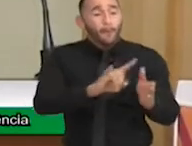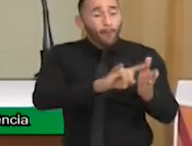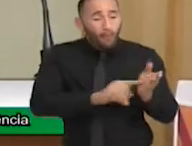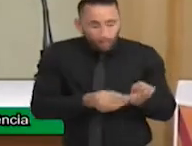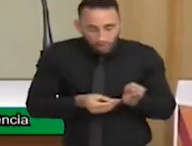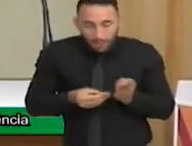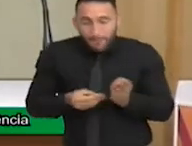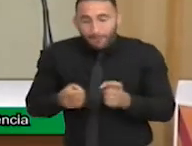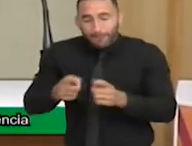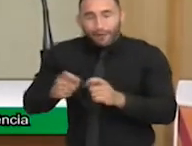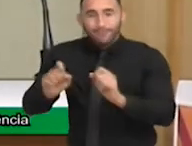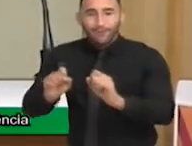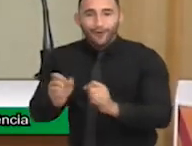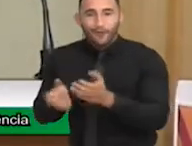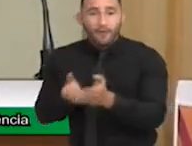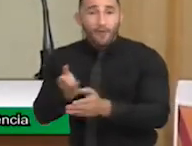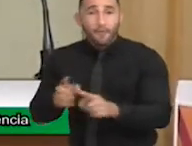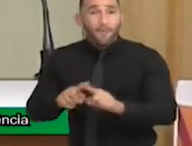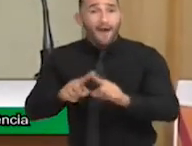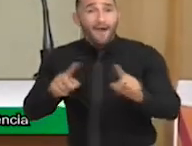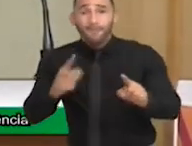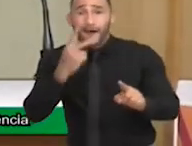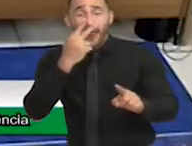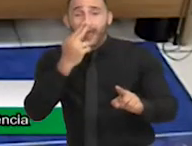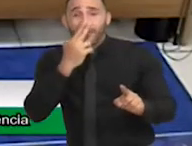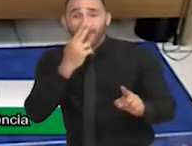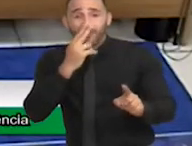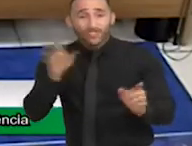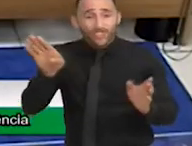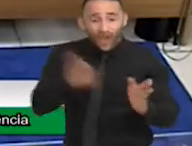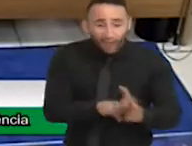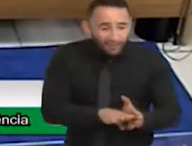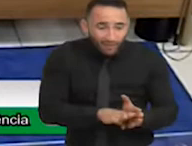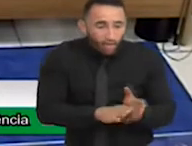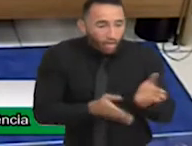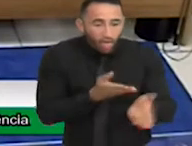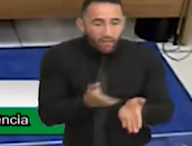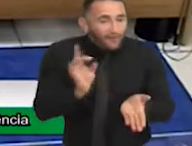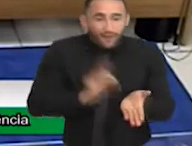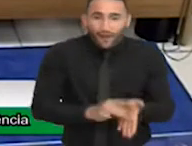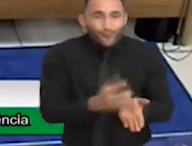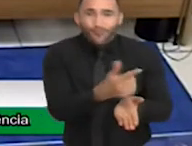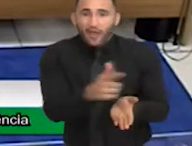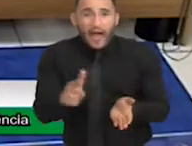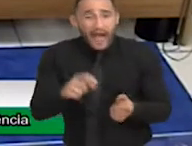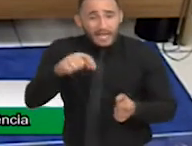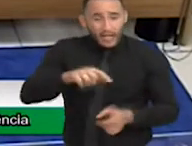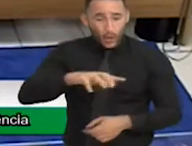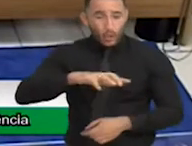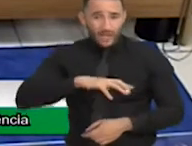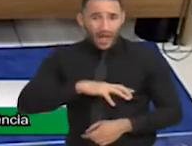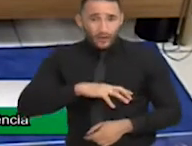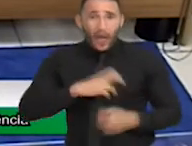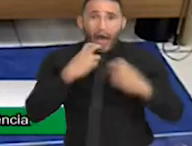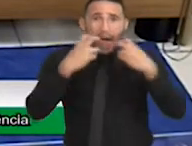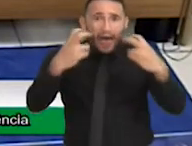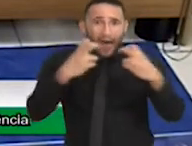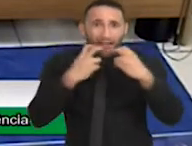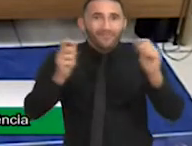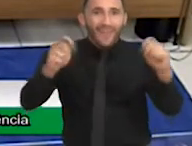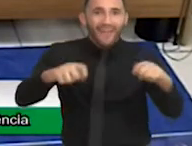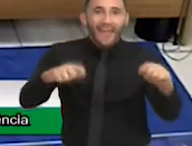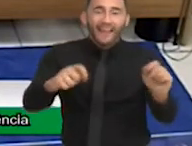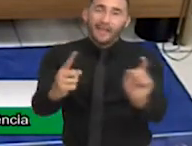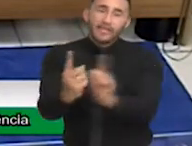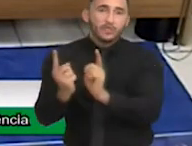toda a luta não se chega a lugar nenhum. Aqui em Osasco, a mãe que grita, que briga, que é ouvida. As demais